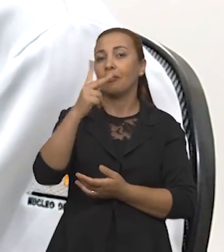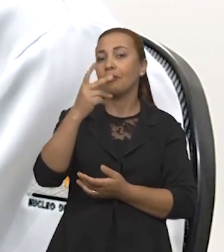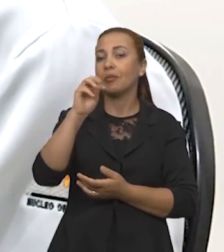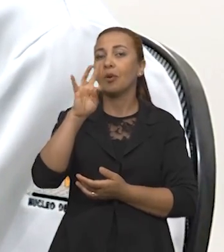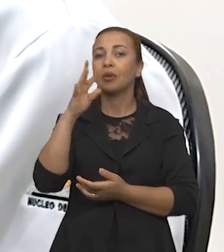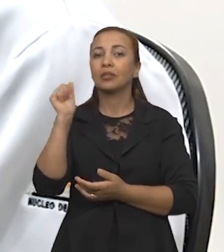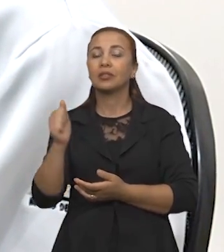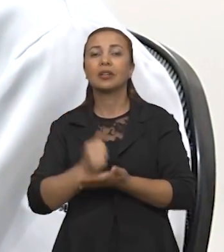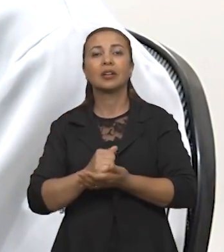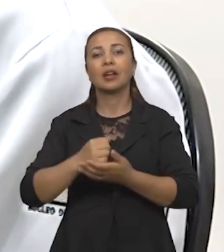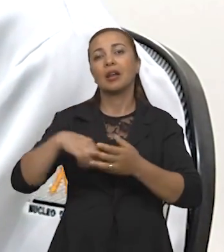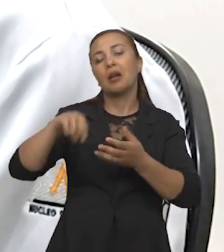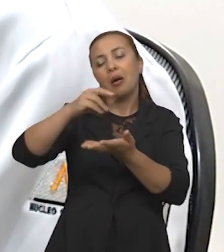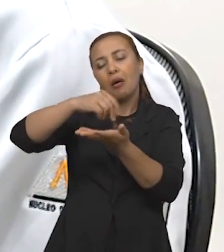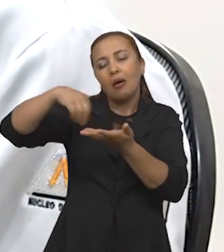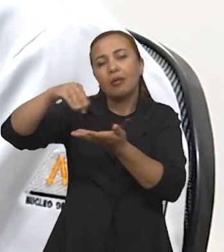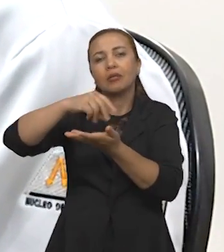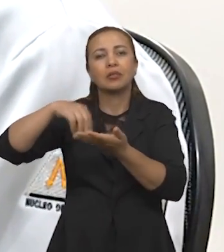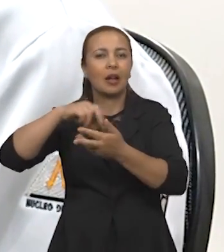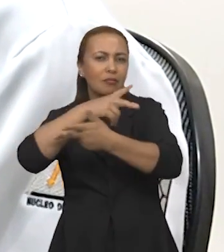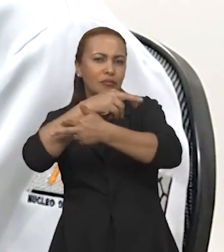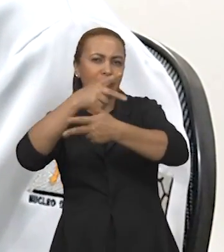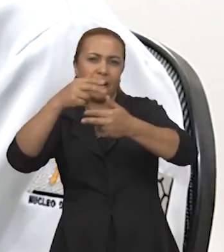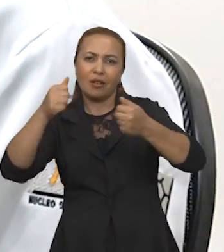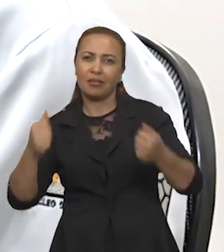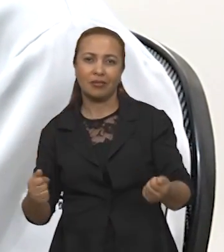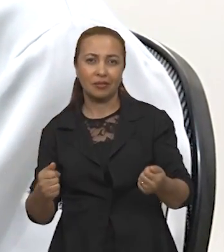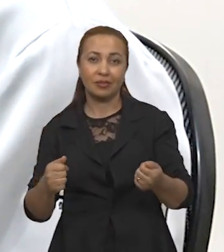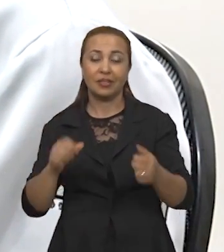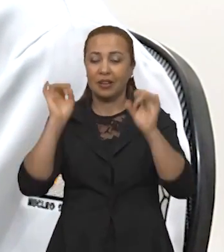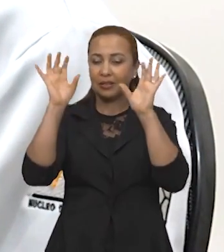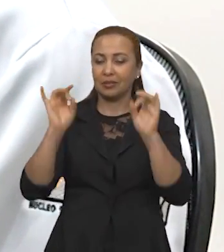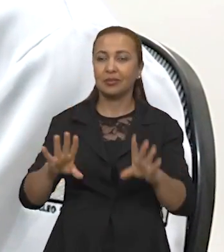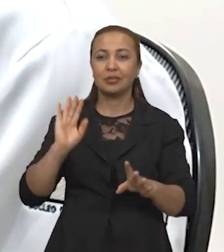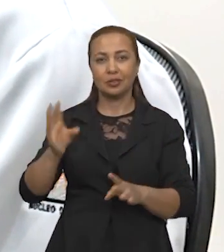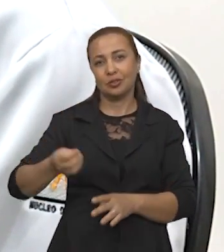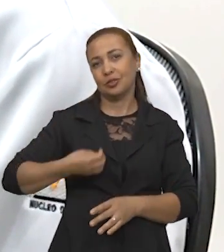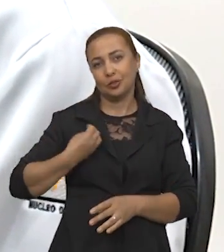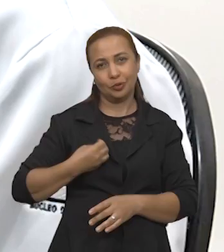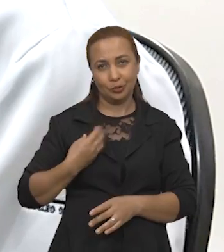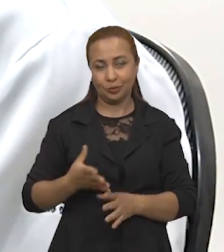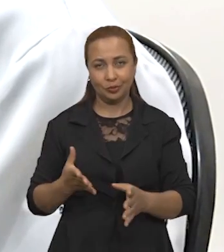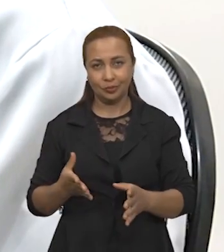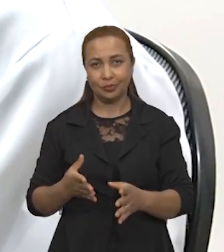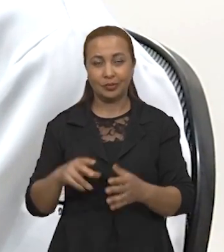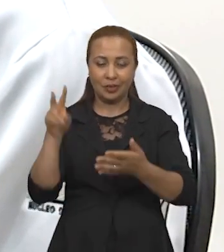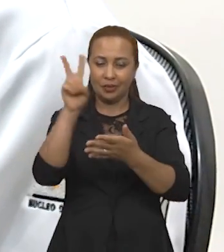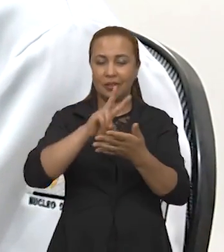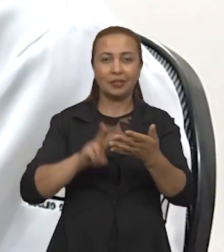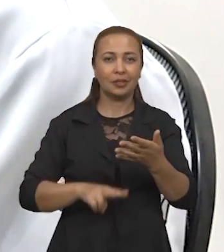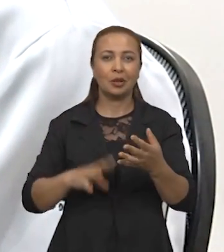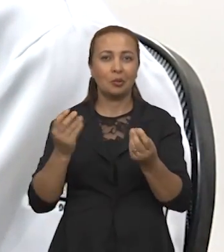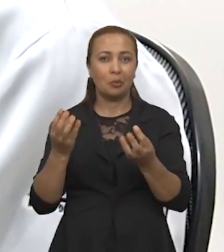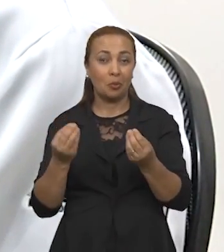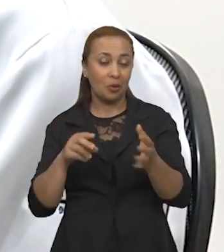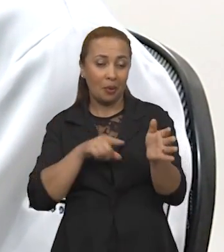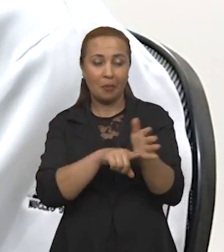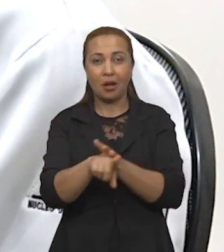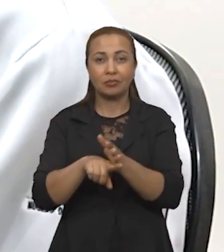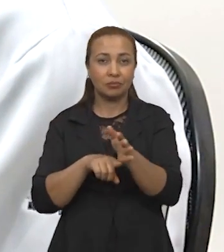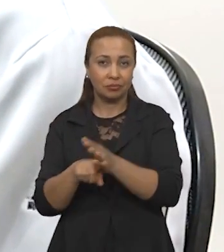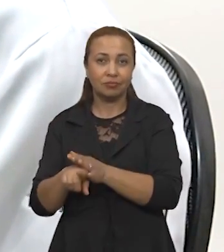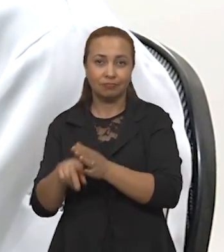manjericão, orégano, tomilho. E essas espécies já existem na literatura muitas